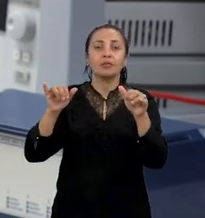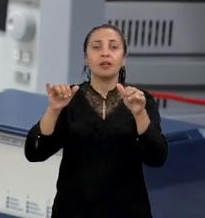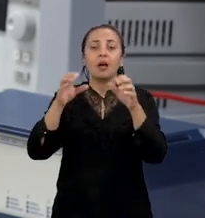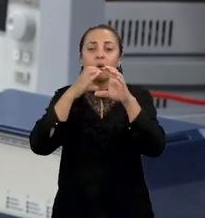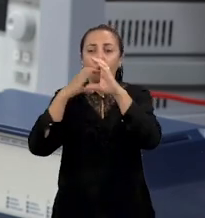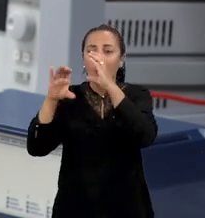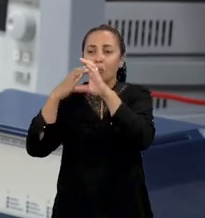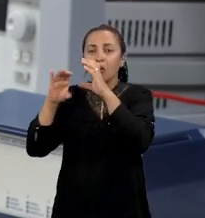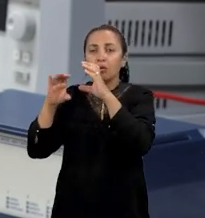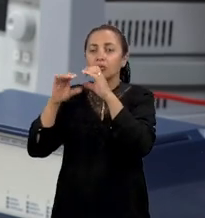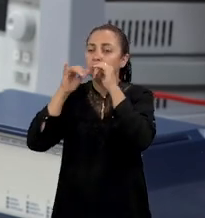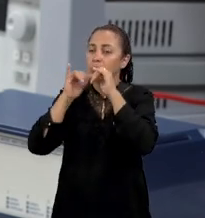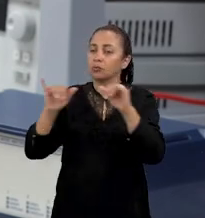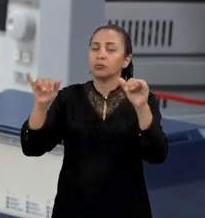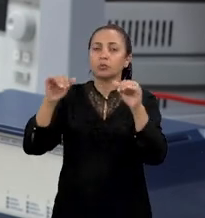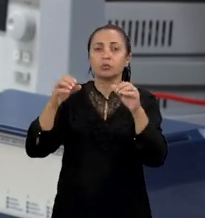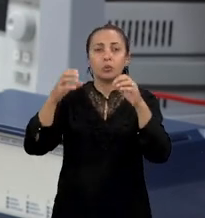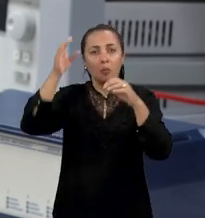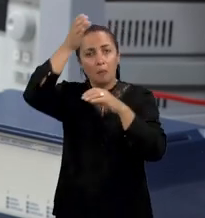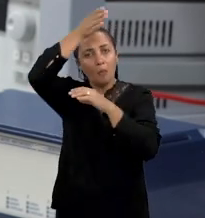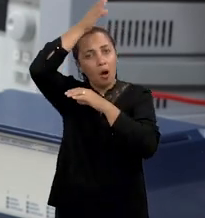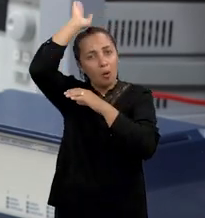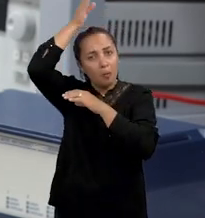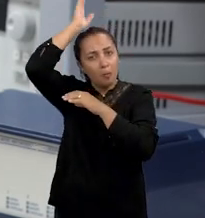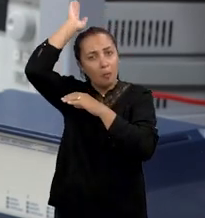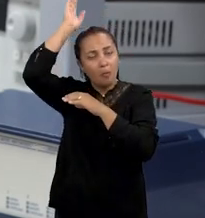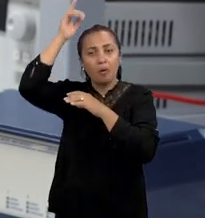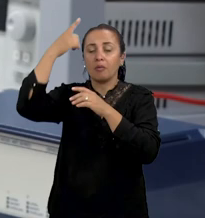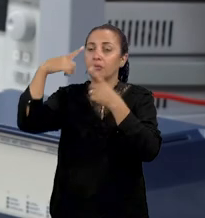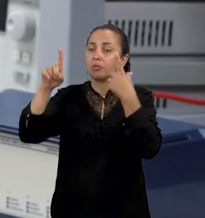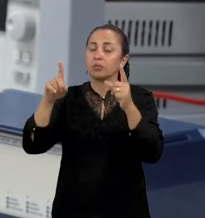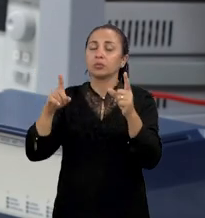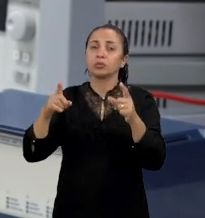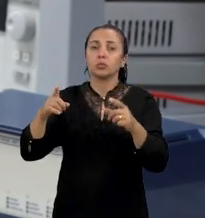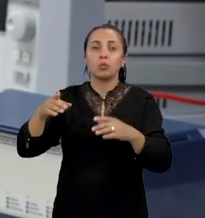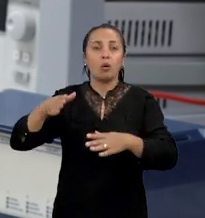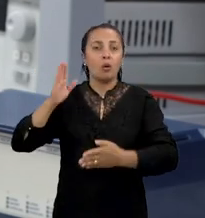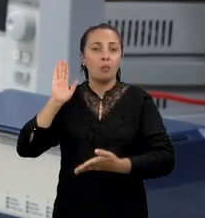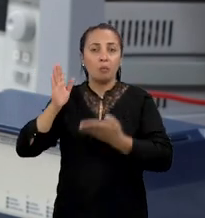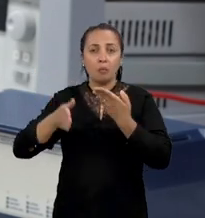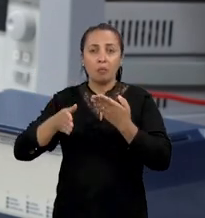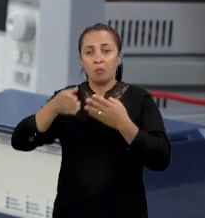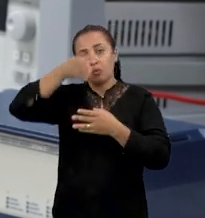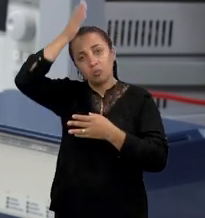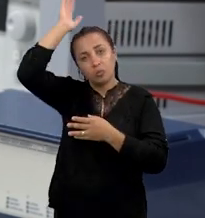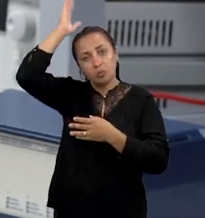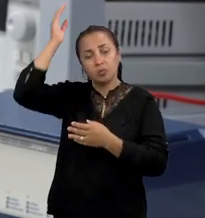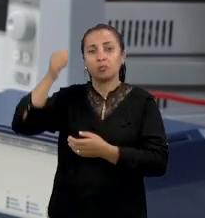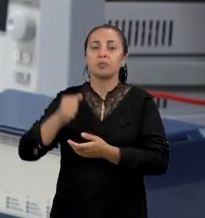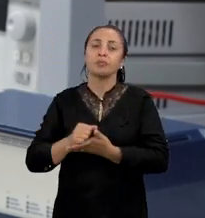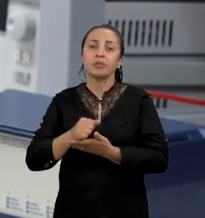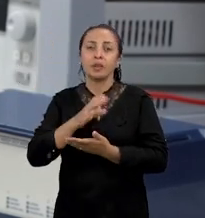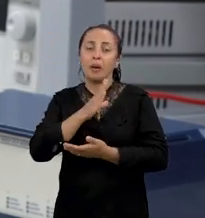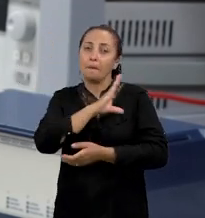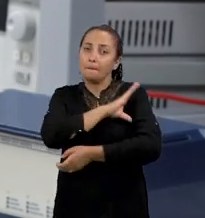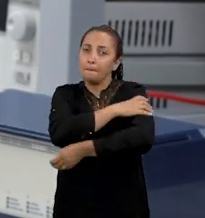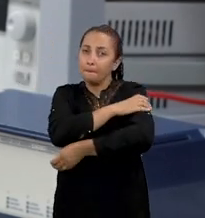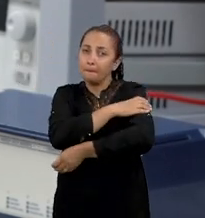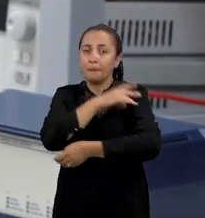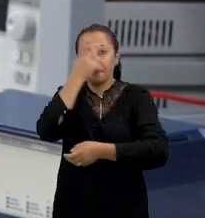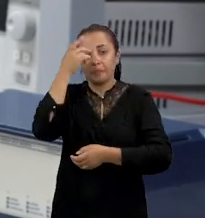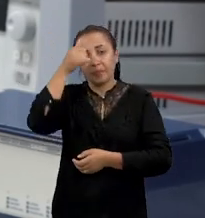para o corpo de bombeiros ou para algum outro robô de combate a incêndio, robô militar, para tentar evitar